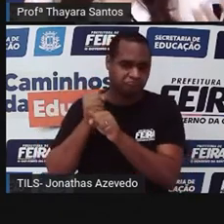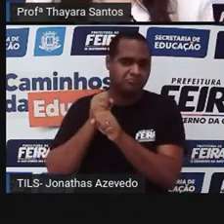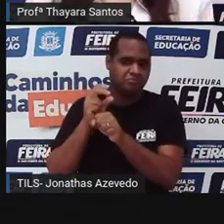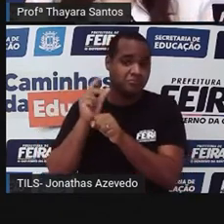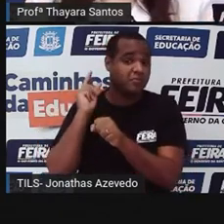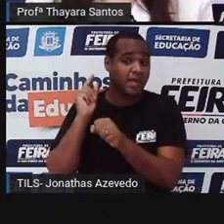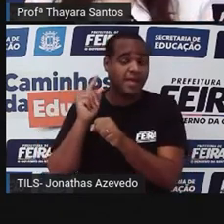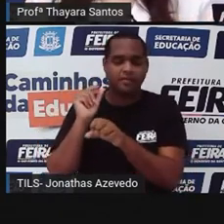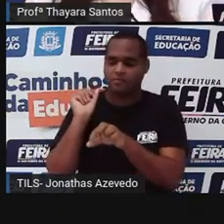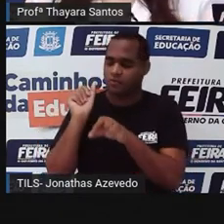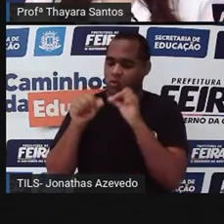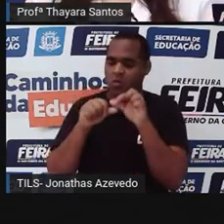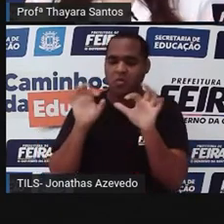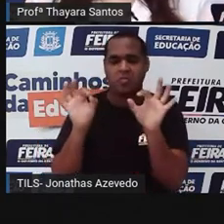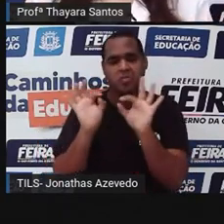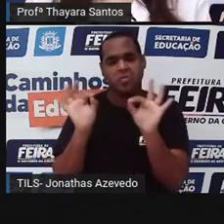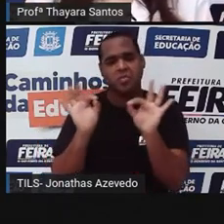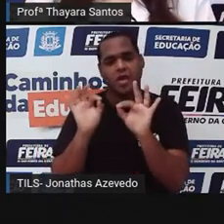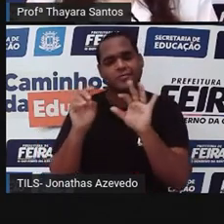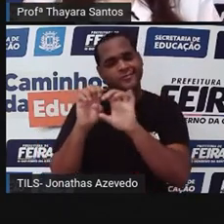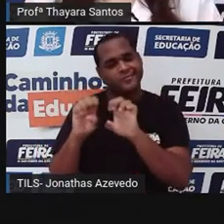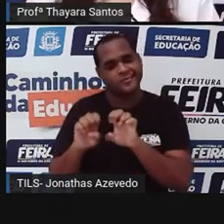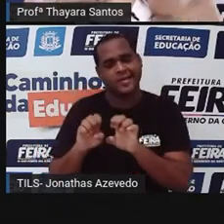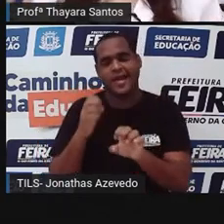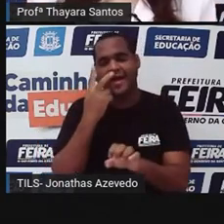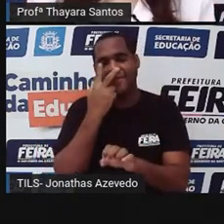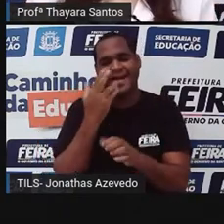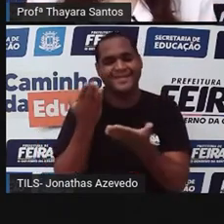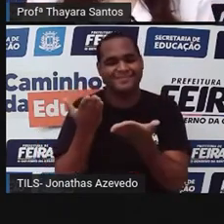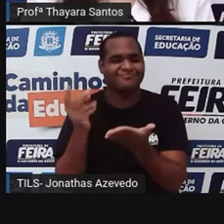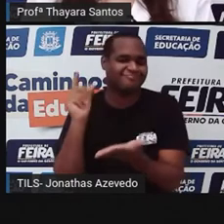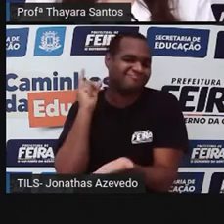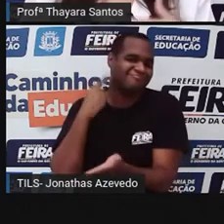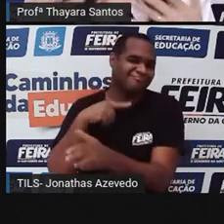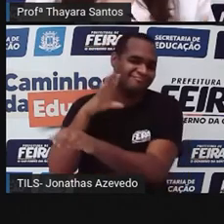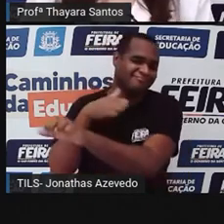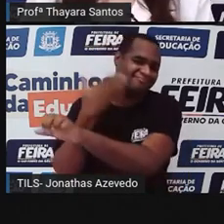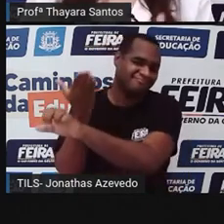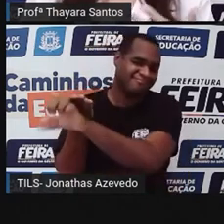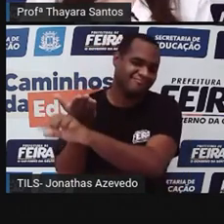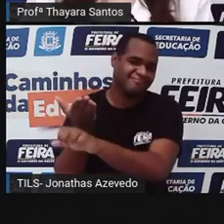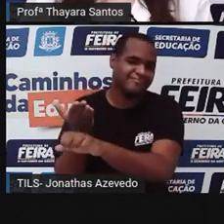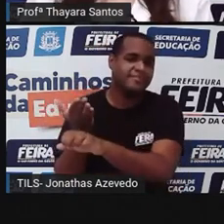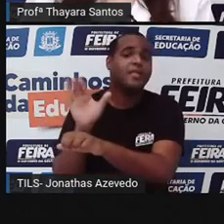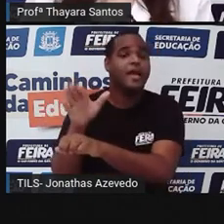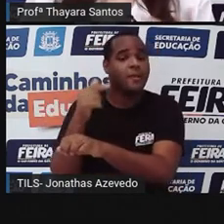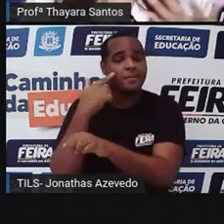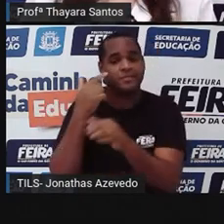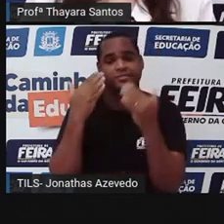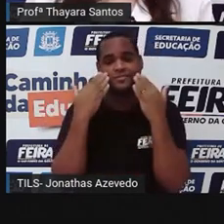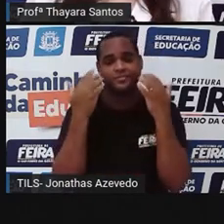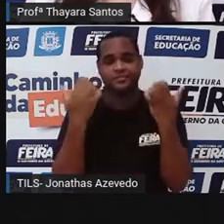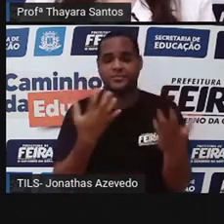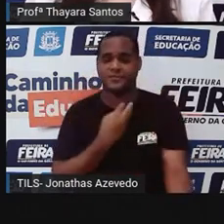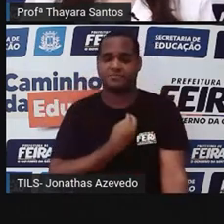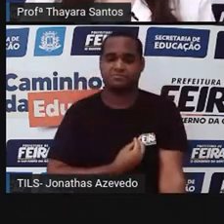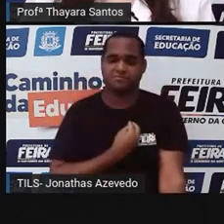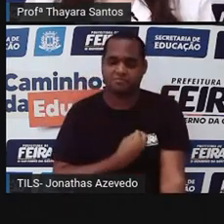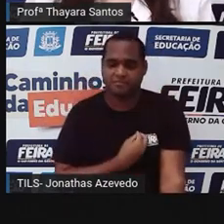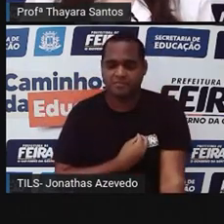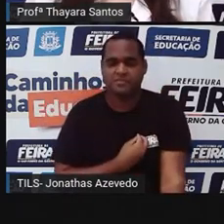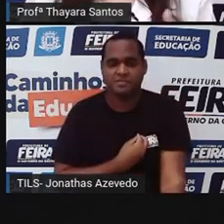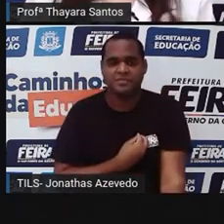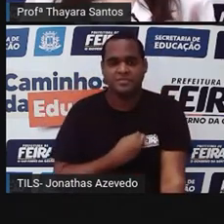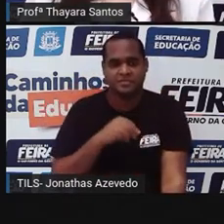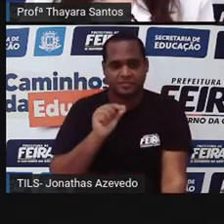ele não mudou muito a sua estrutura. Ele é muito parecido com o que ele sempre foi. Então, por isso que ele é considerado um fóssil vivo. E